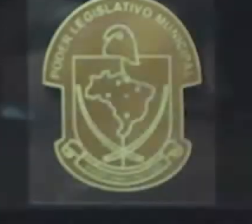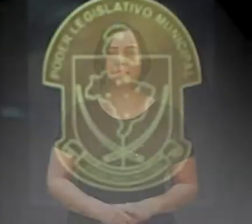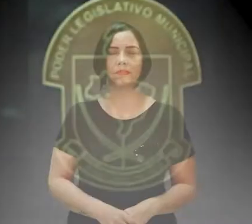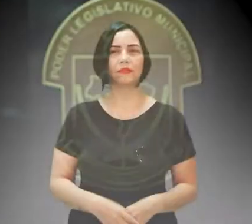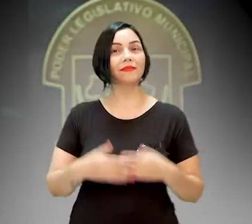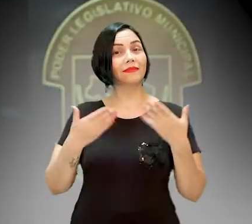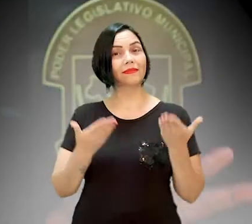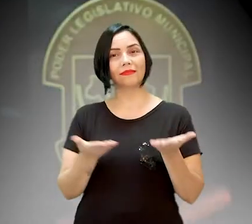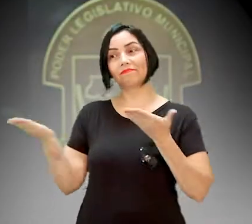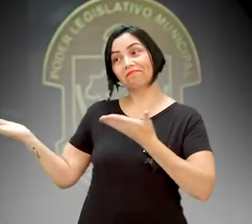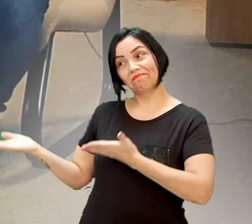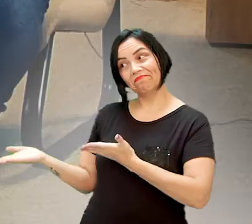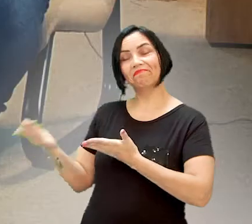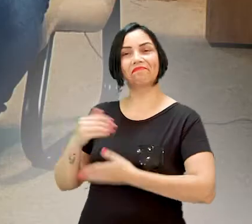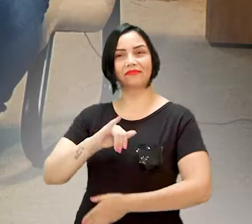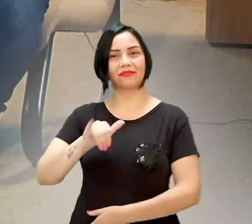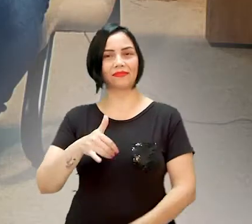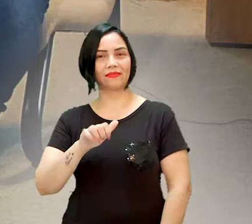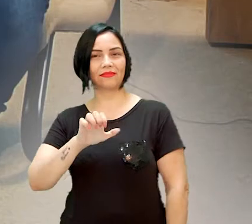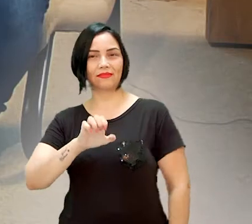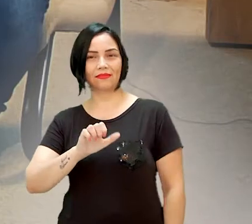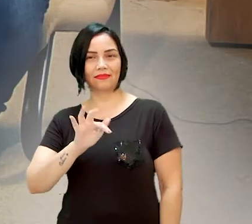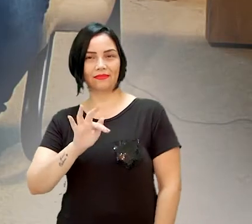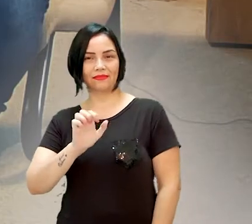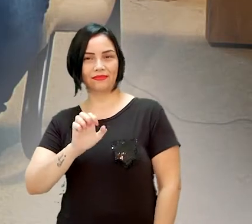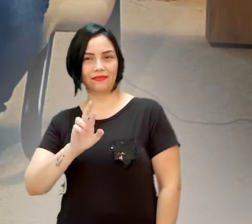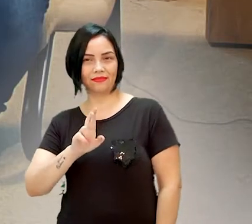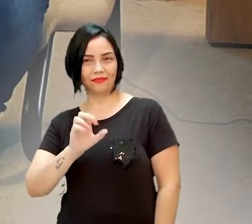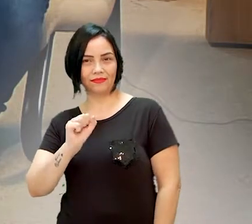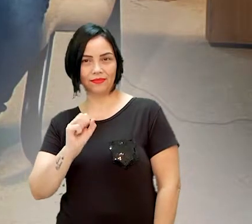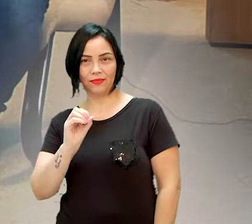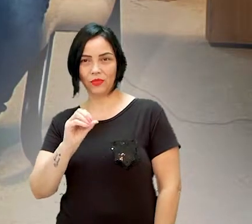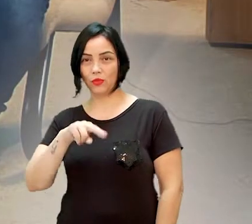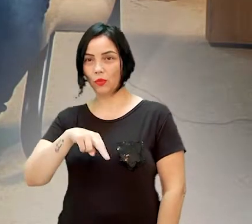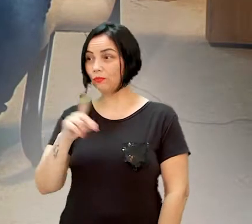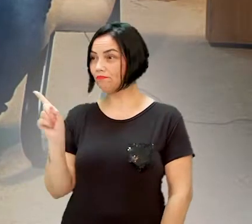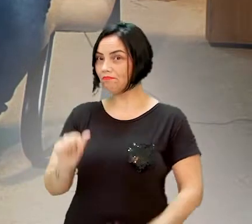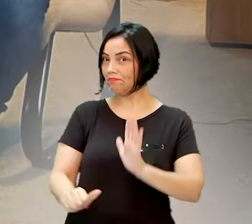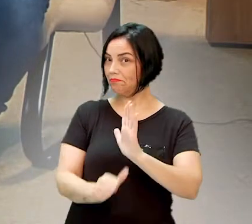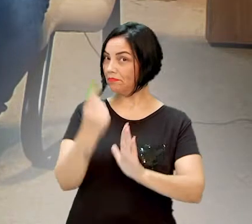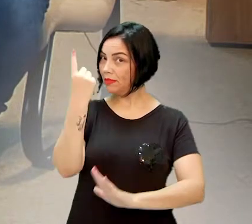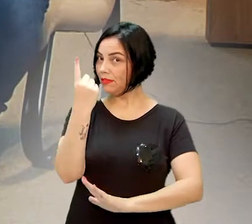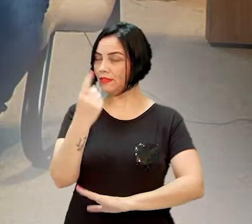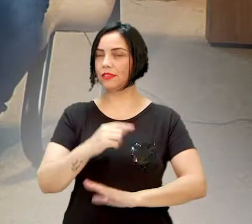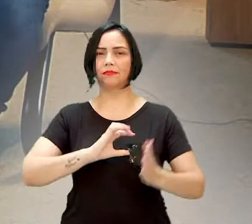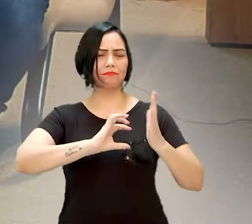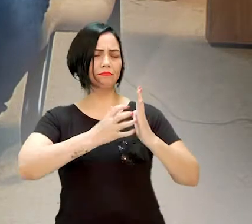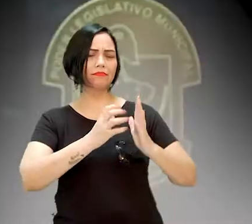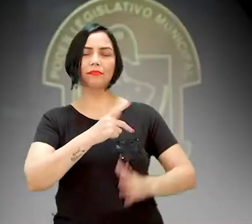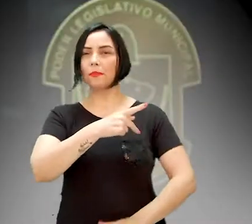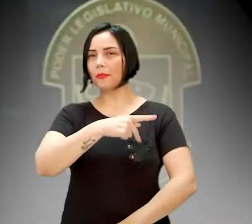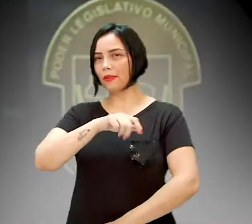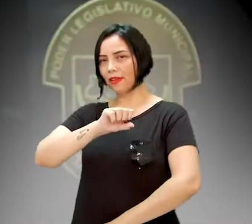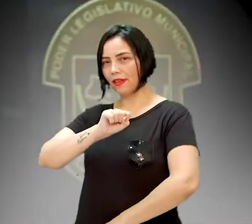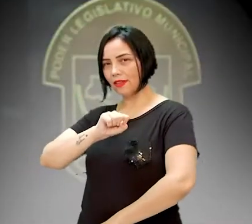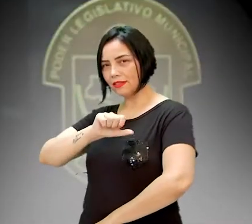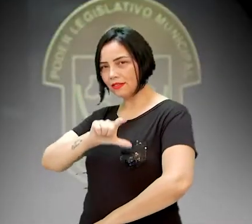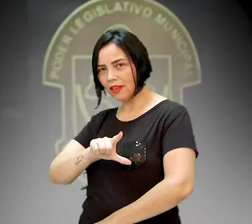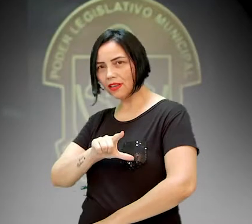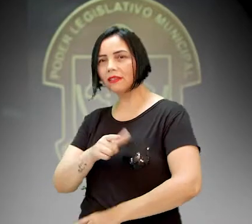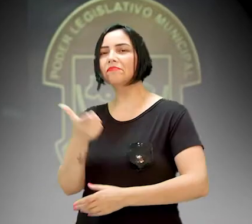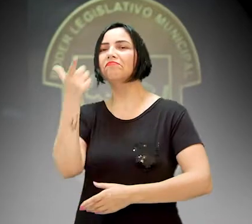Bem, hoje a gente está aqui com Jefferson Cardoso, vereador eleito pela primeira vez pelo partido PSL, 1